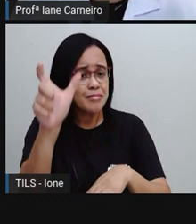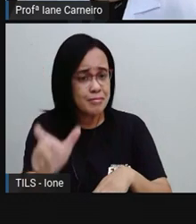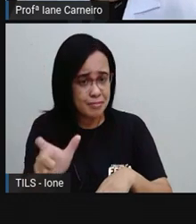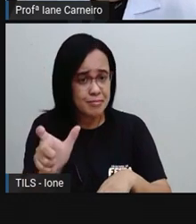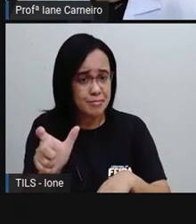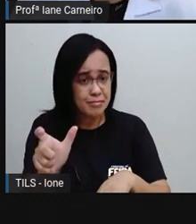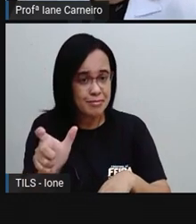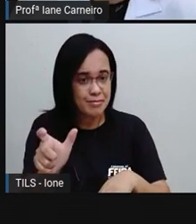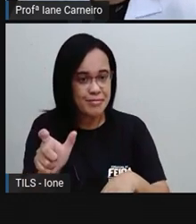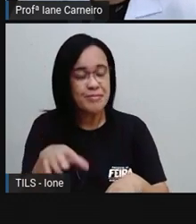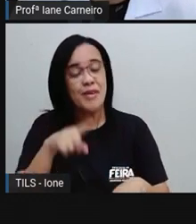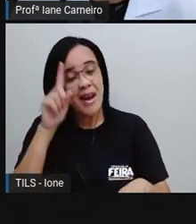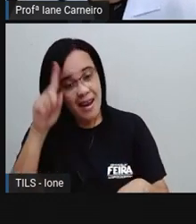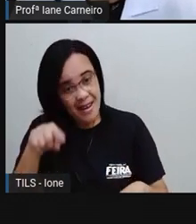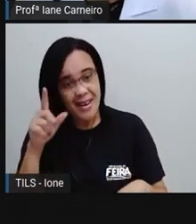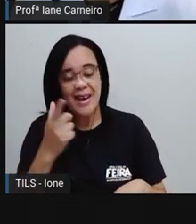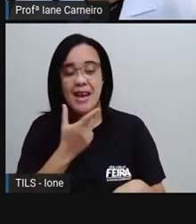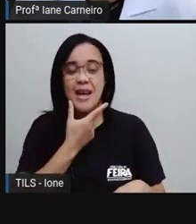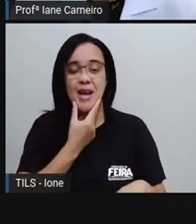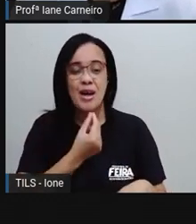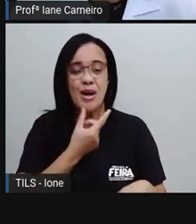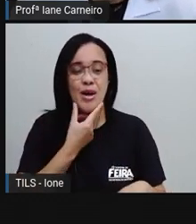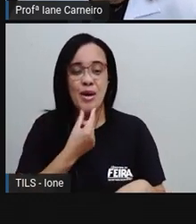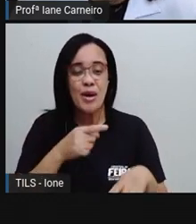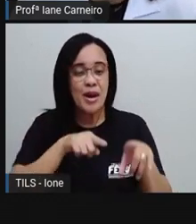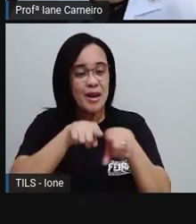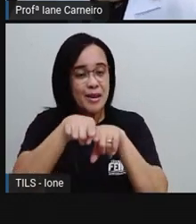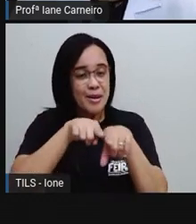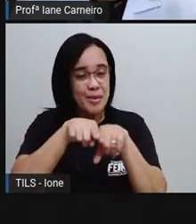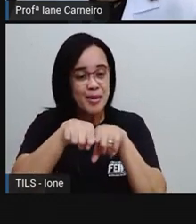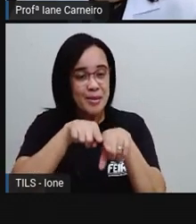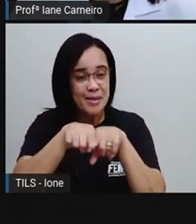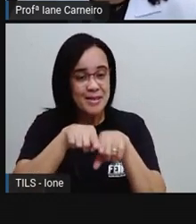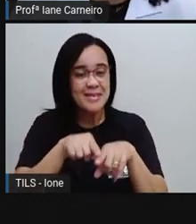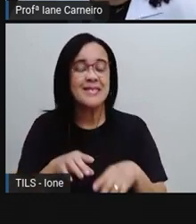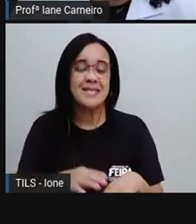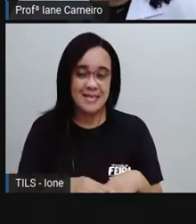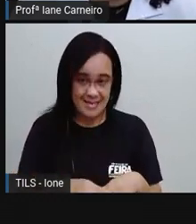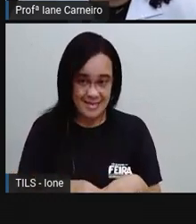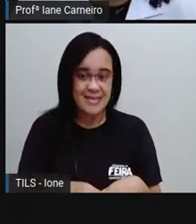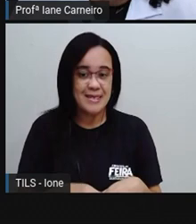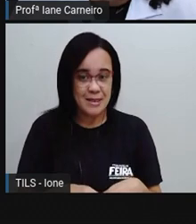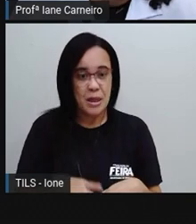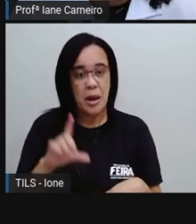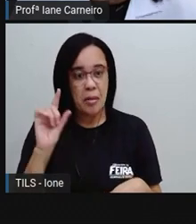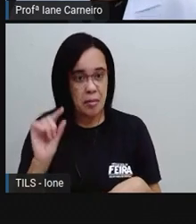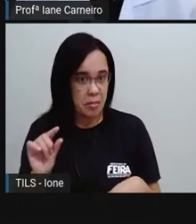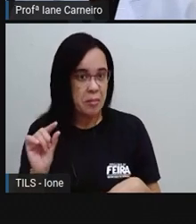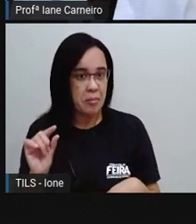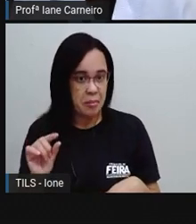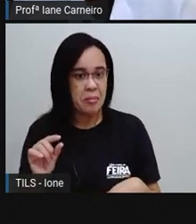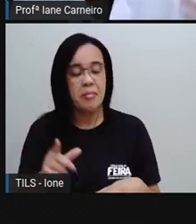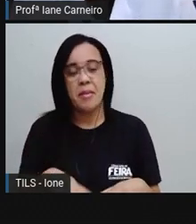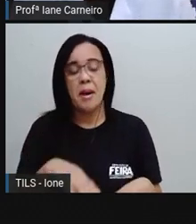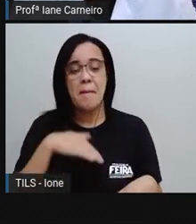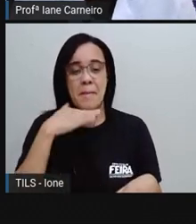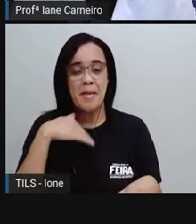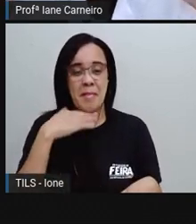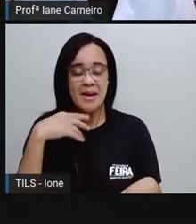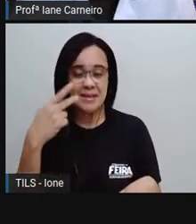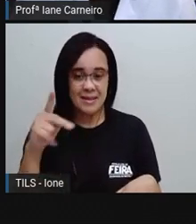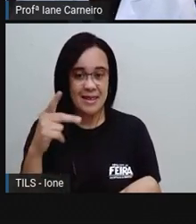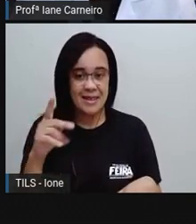o irmão de Pedro. Quem bebeu mais? A mão de Pedro. Tá certo? Então, qual é a